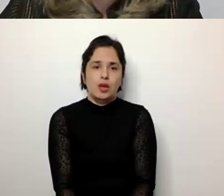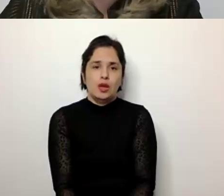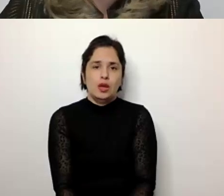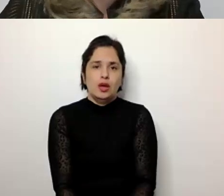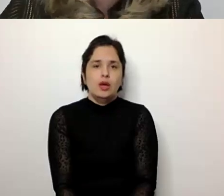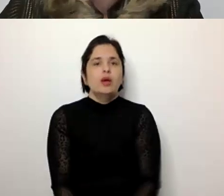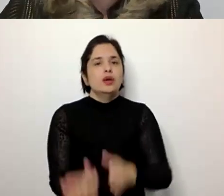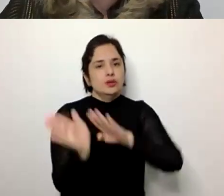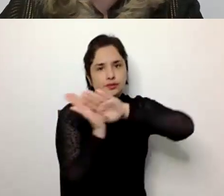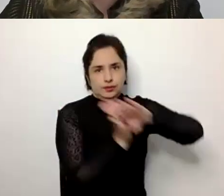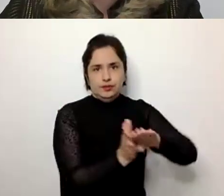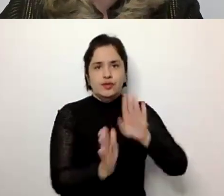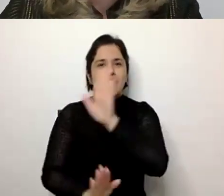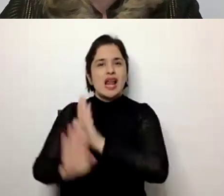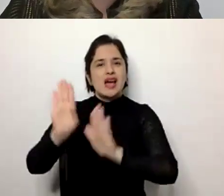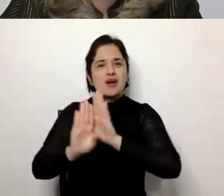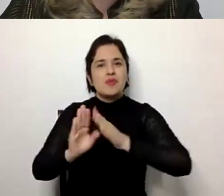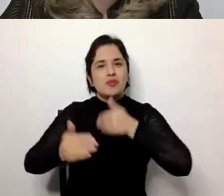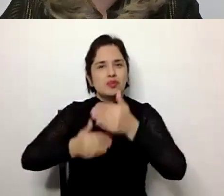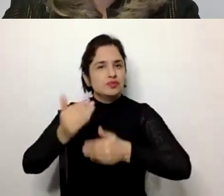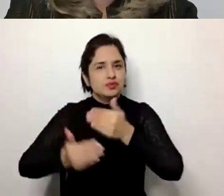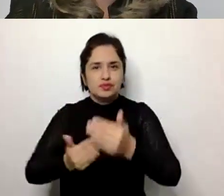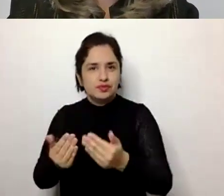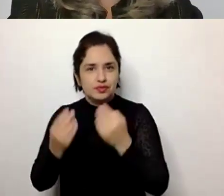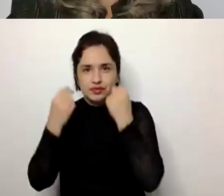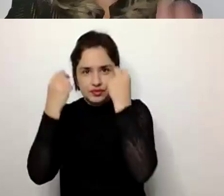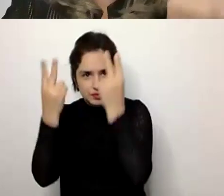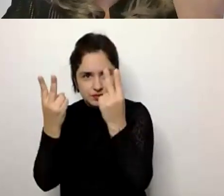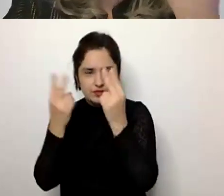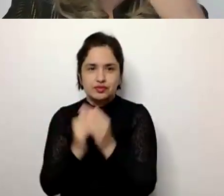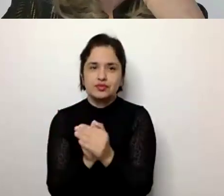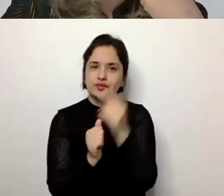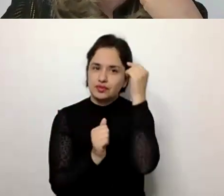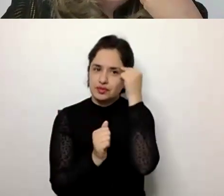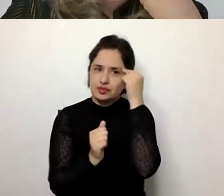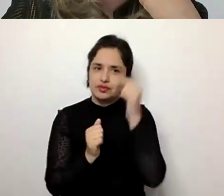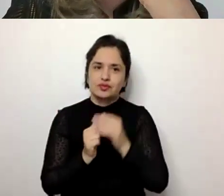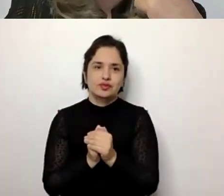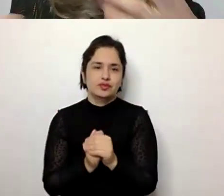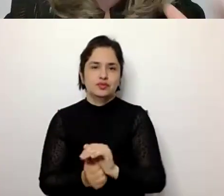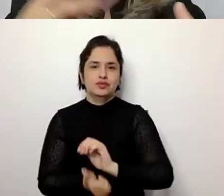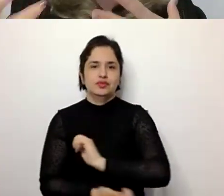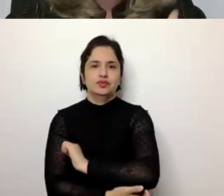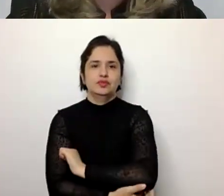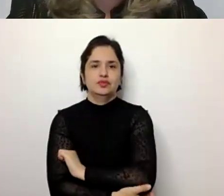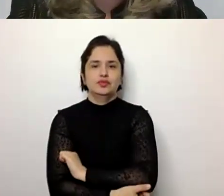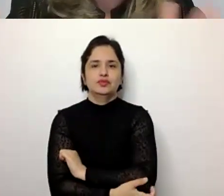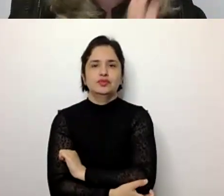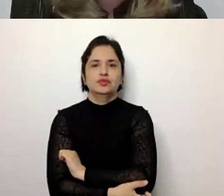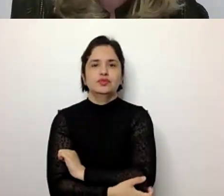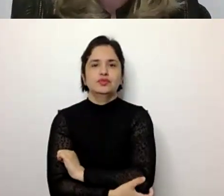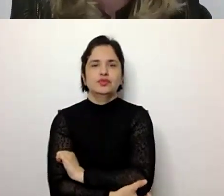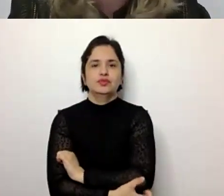Enquanto manutenção das funcionalidades, então já pensando, o slide anterior eu falava de um processo de